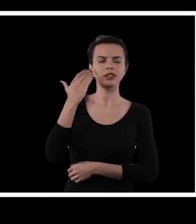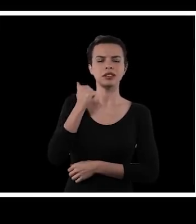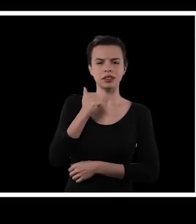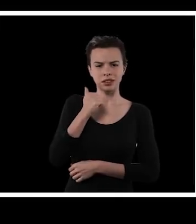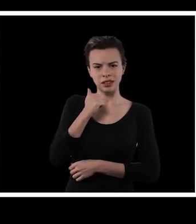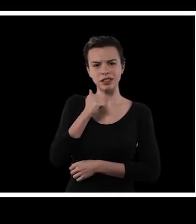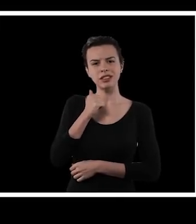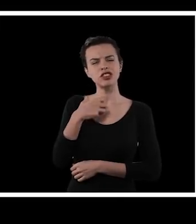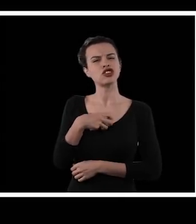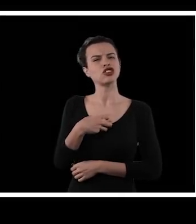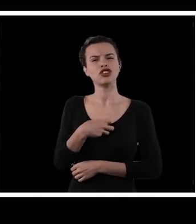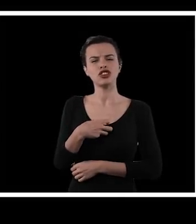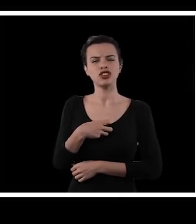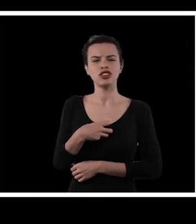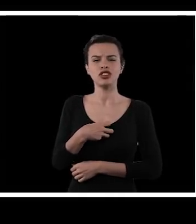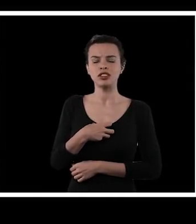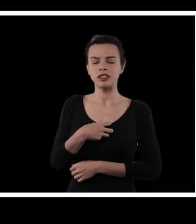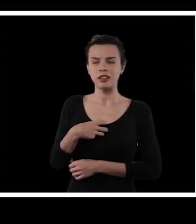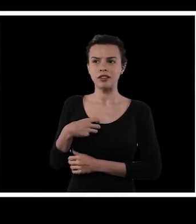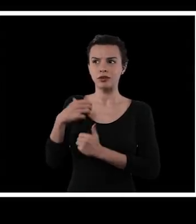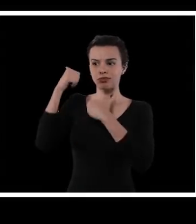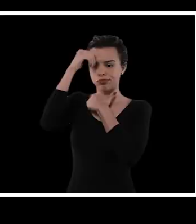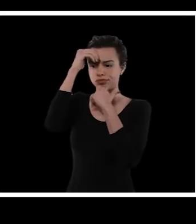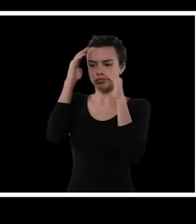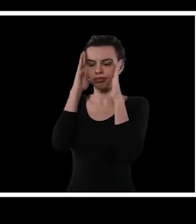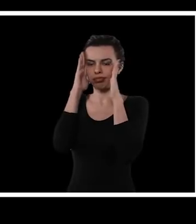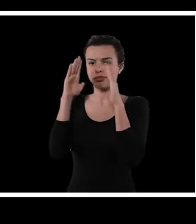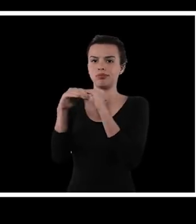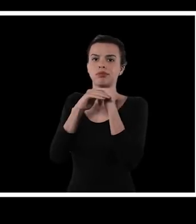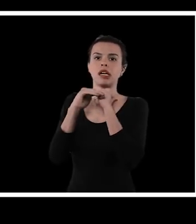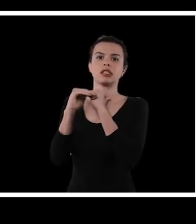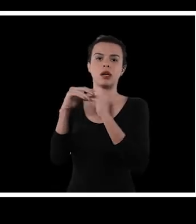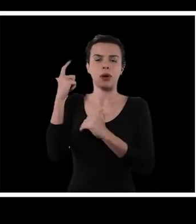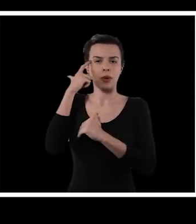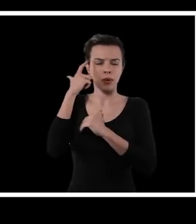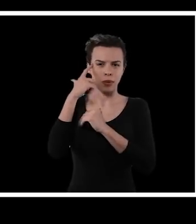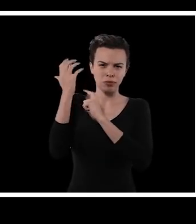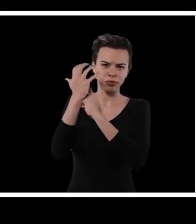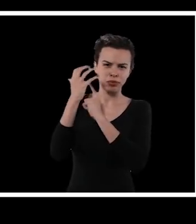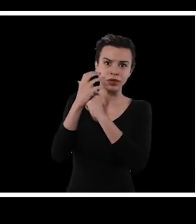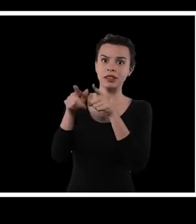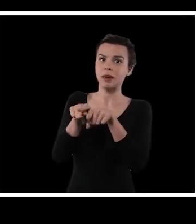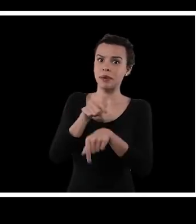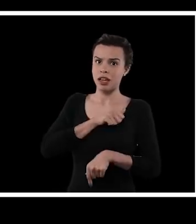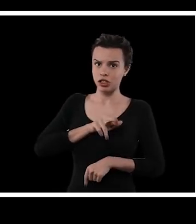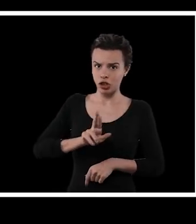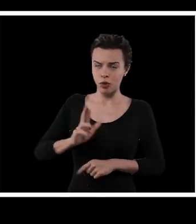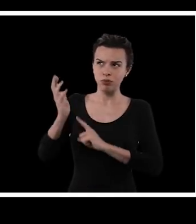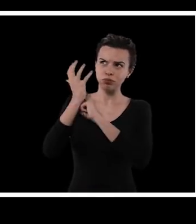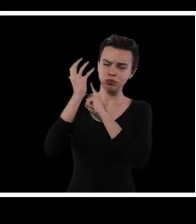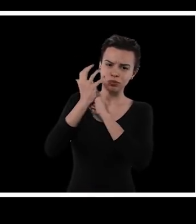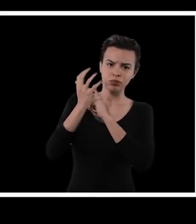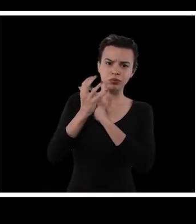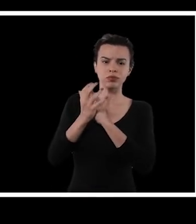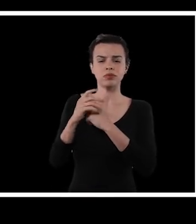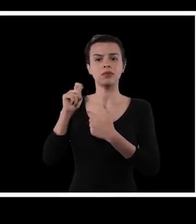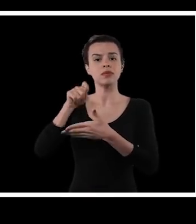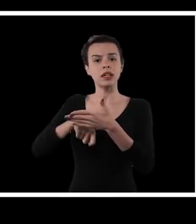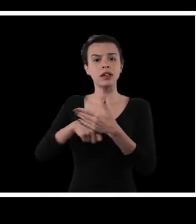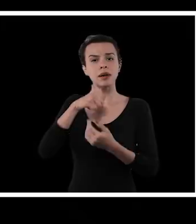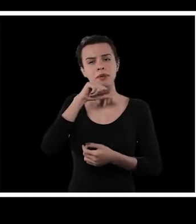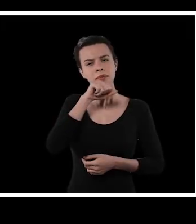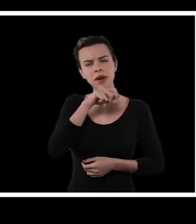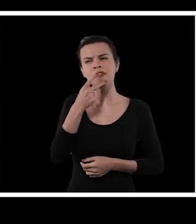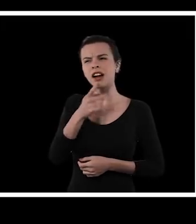aquelas estruturas da escola que eram todas feitas para moldar a forma com que eu penso, que era uma escola religiosa, inclusive,